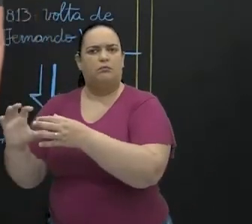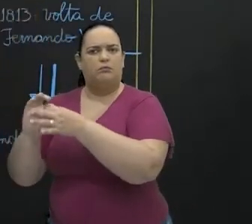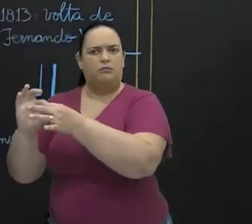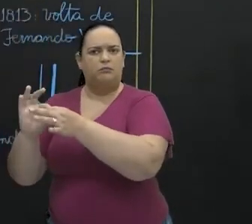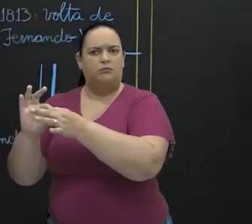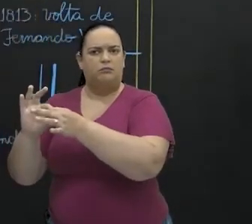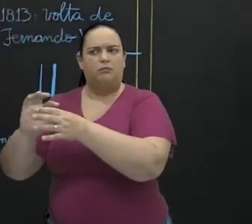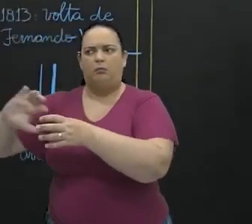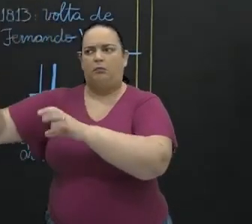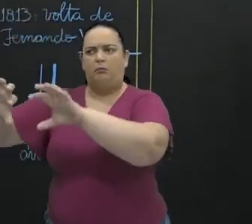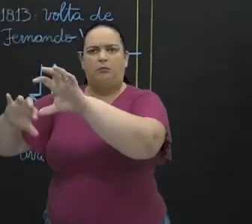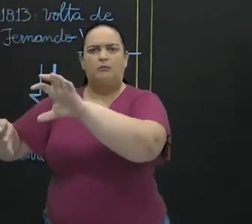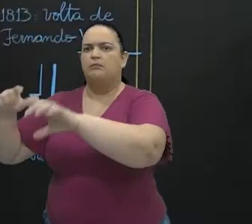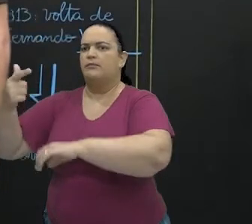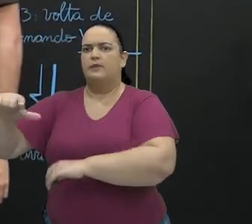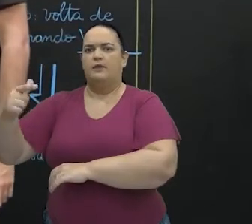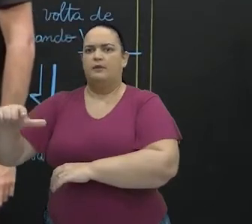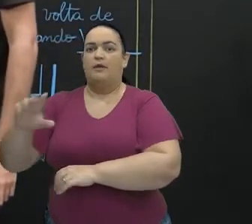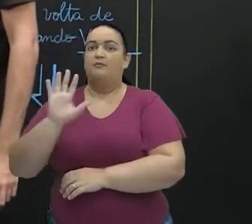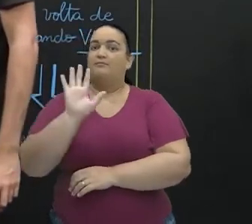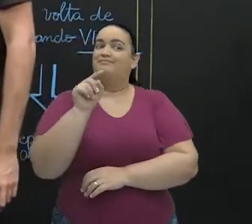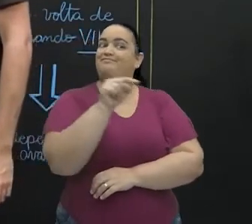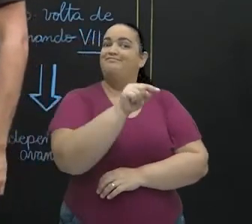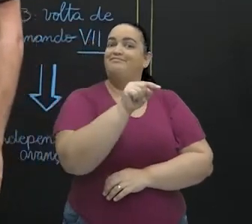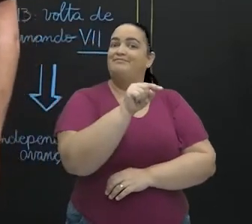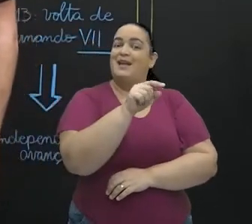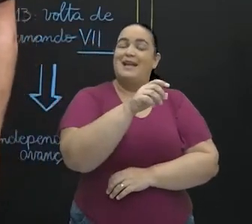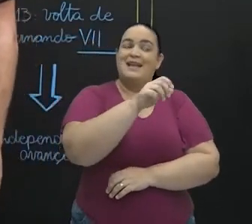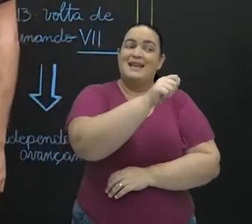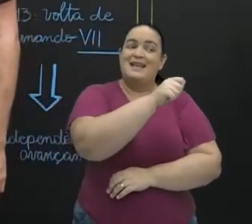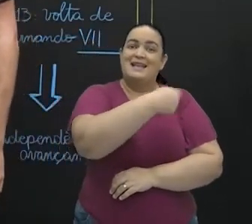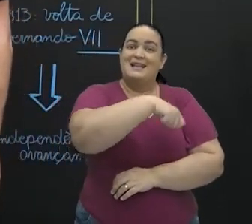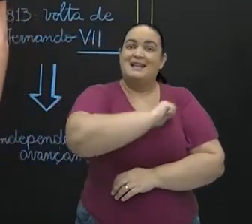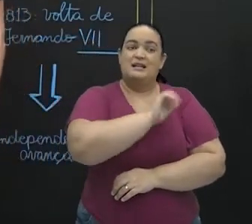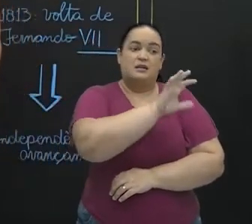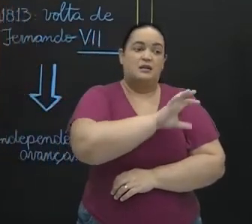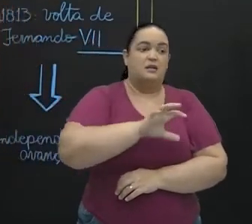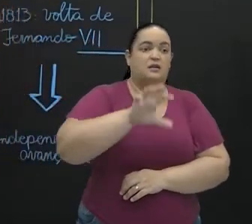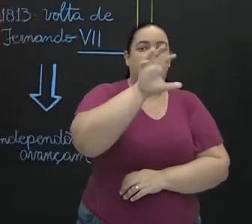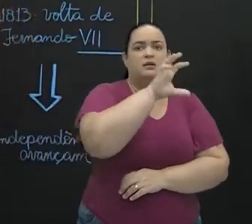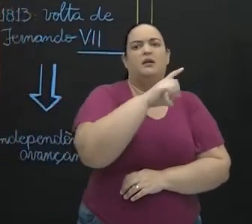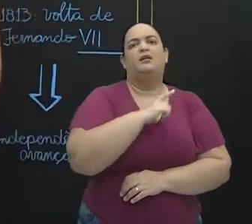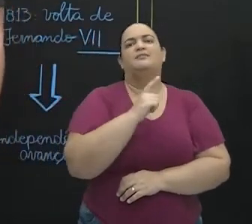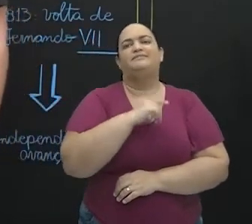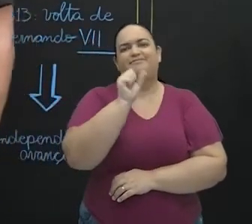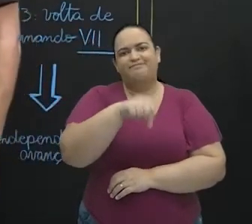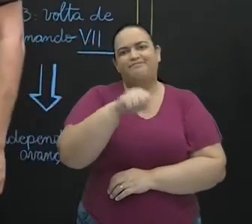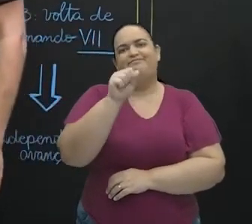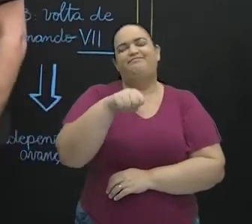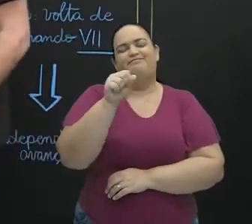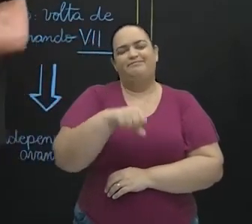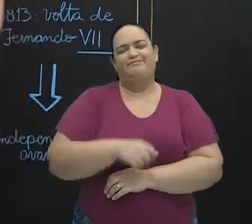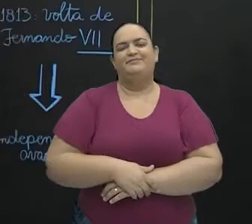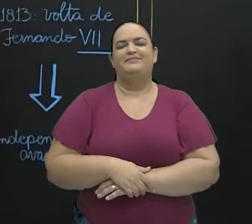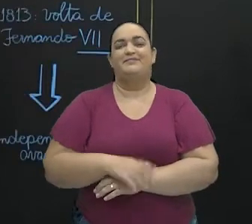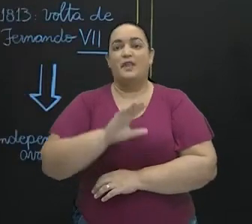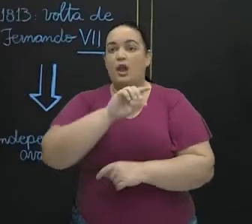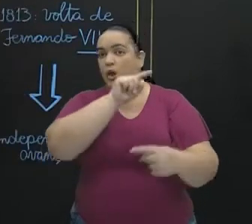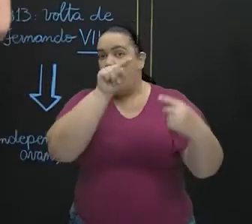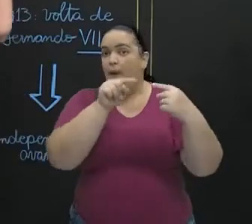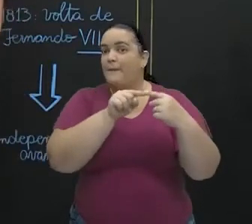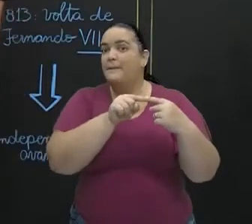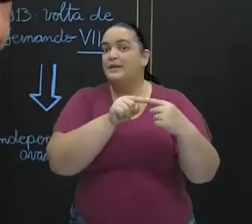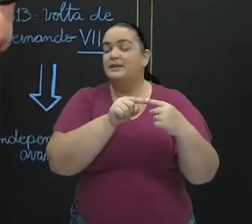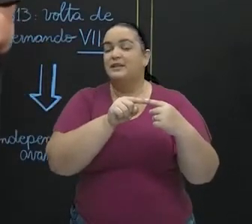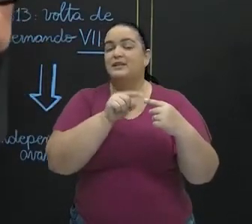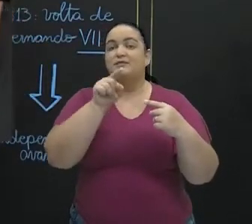Isso não aconteceu na América Espanhola, que acabou dividido em vários países. Nosso objetivo aqui é que você conheça a